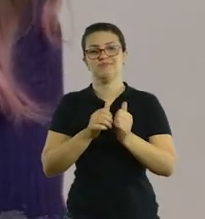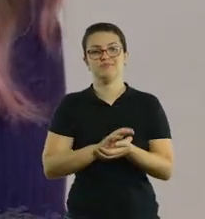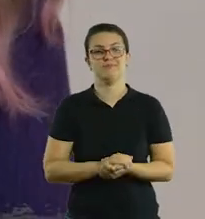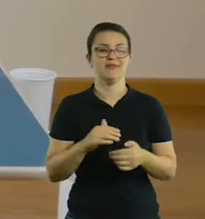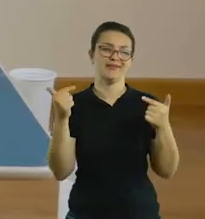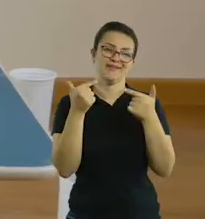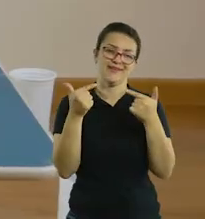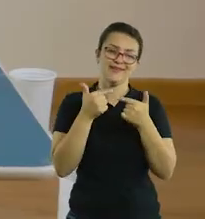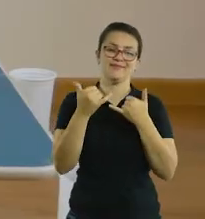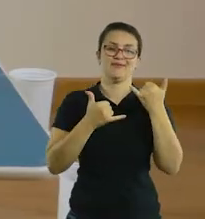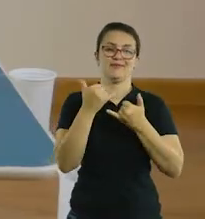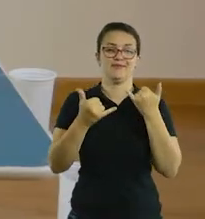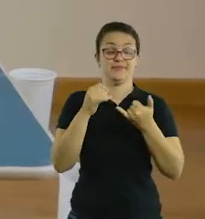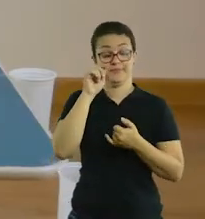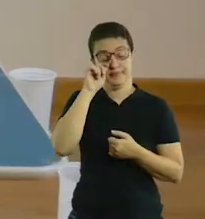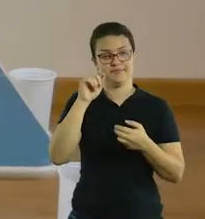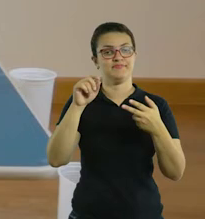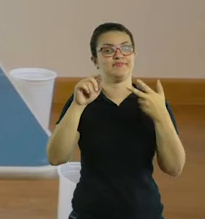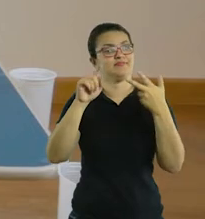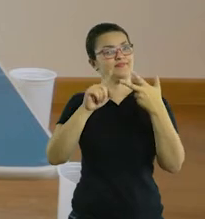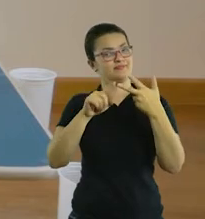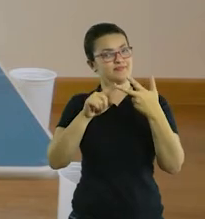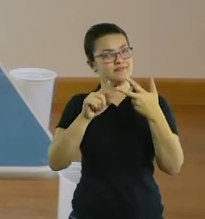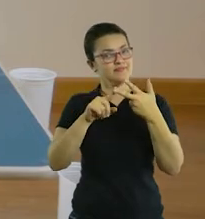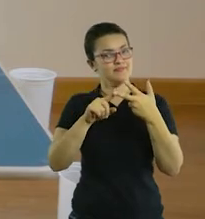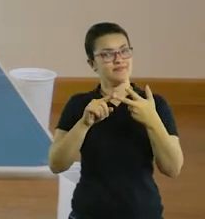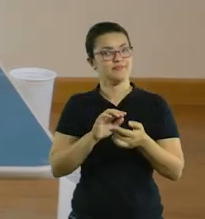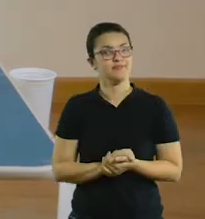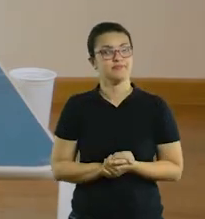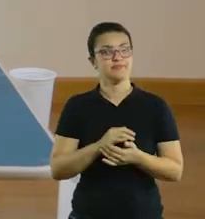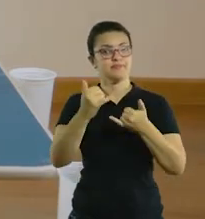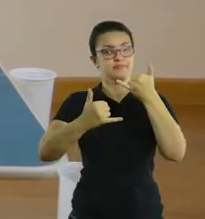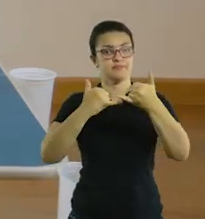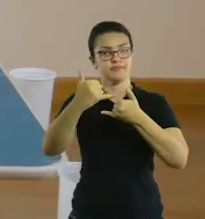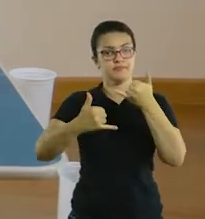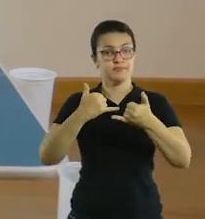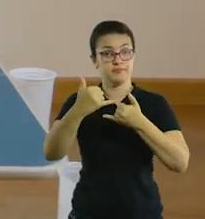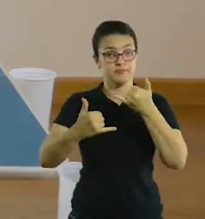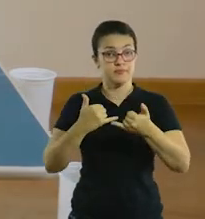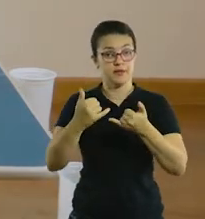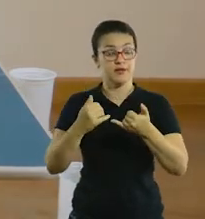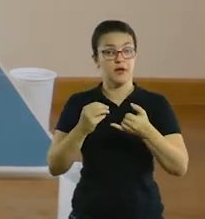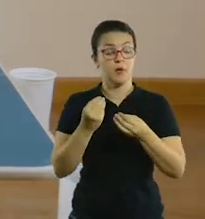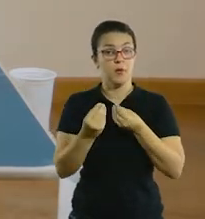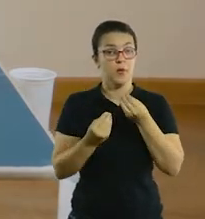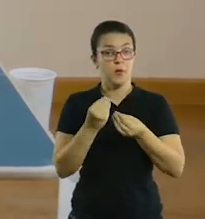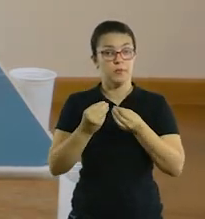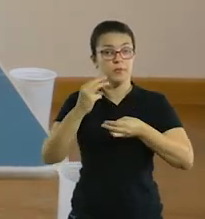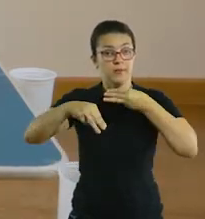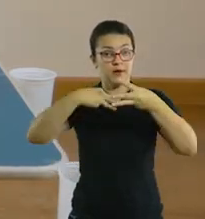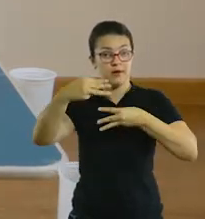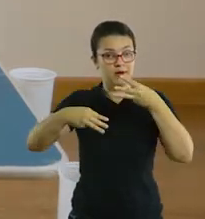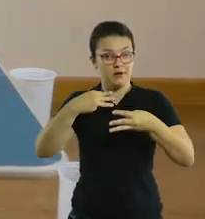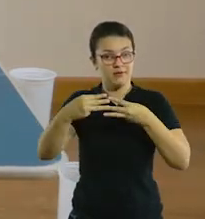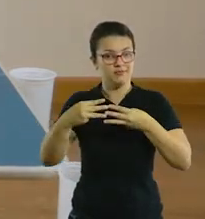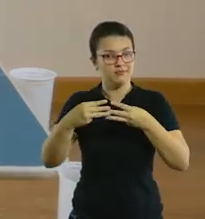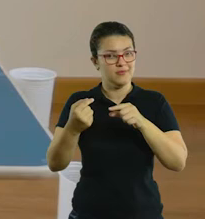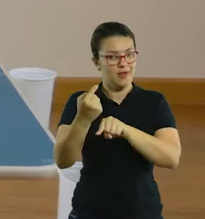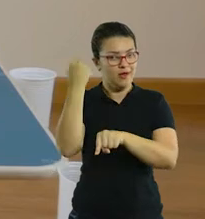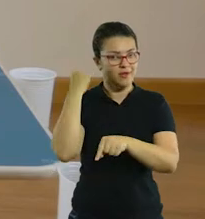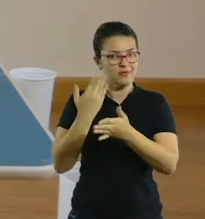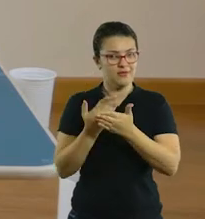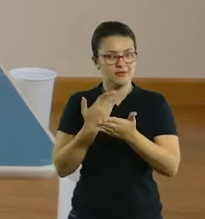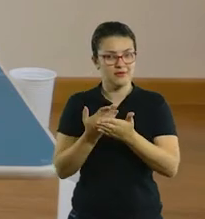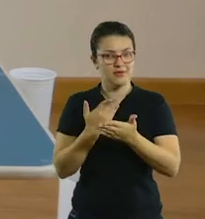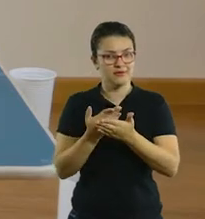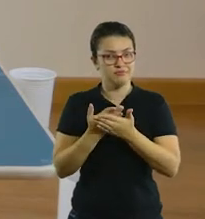família. A segunda ideia é uma outra maneira de brincar com encaixe de macarrão, diferente daquela que a gente fez na